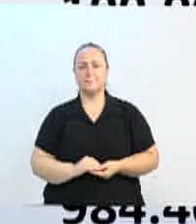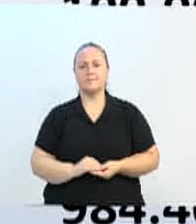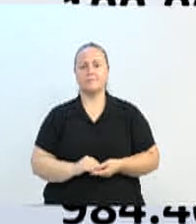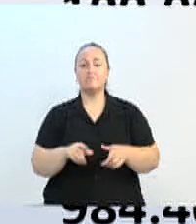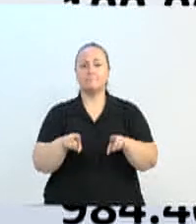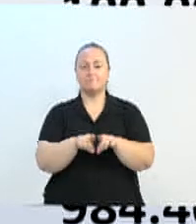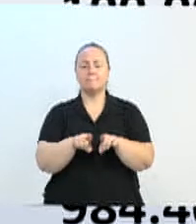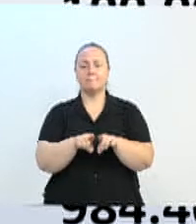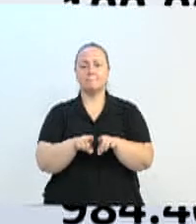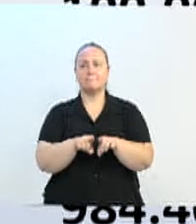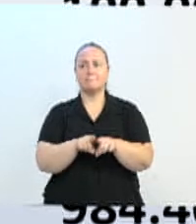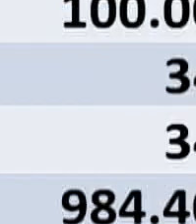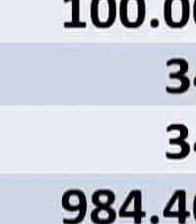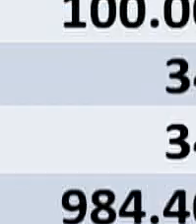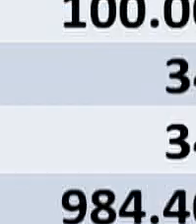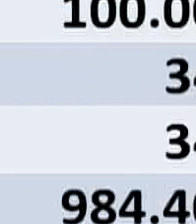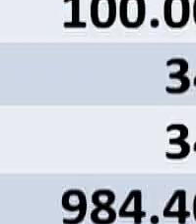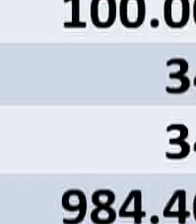voltou.